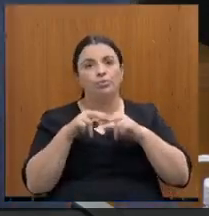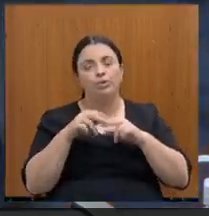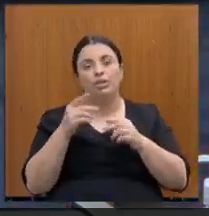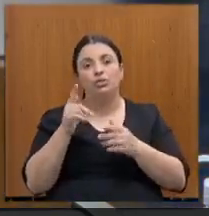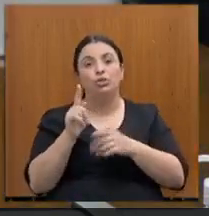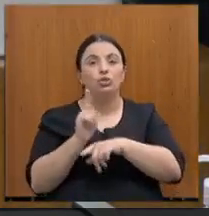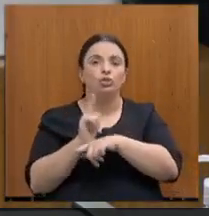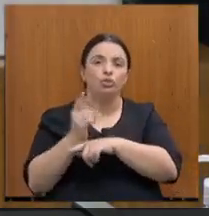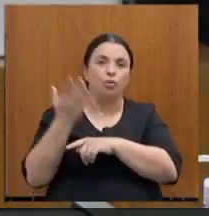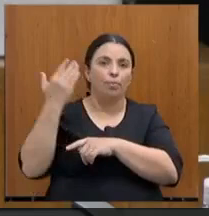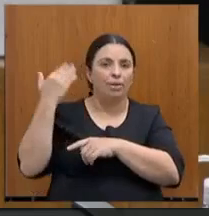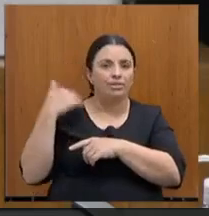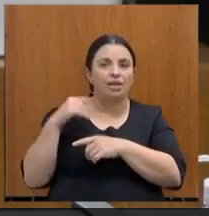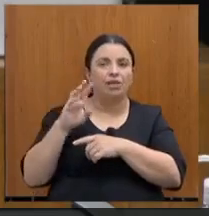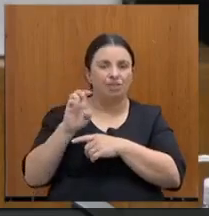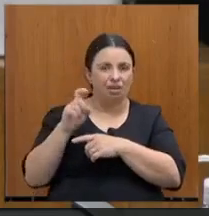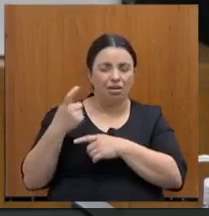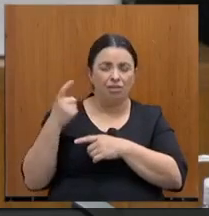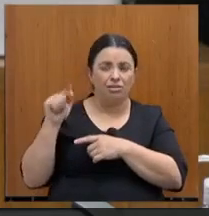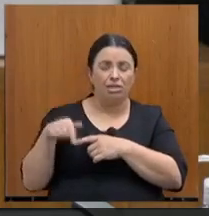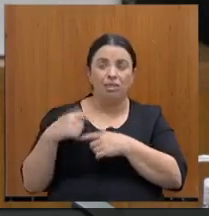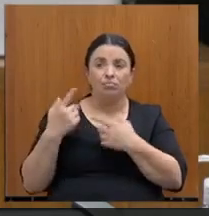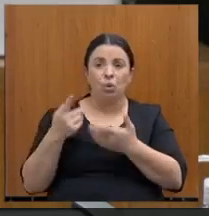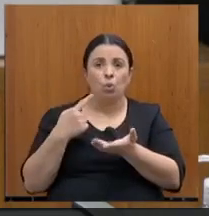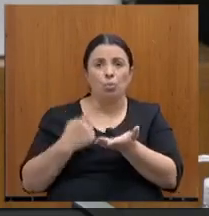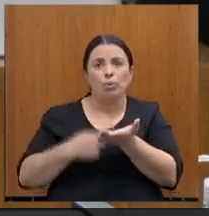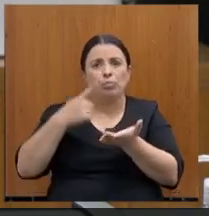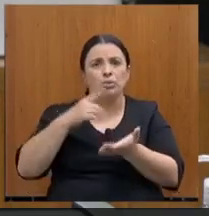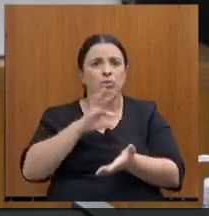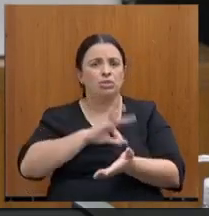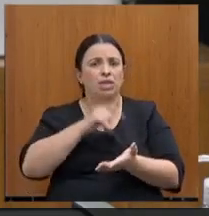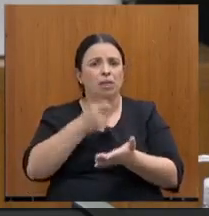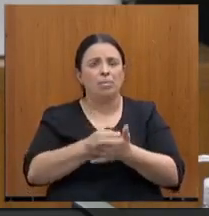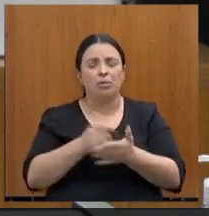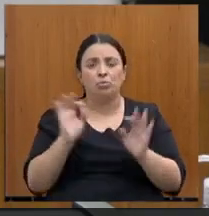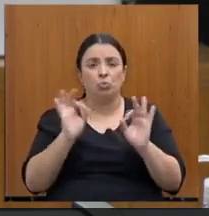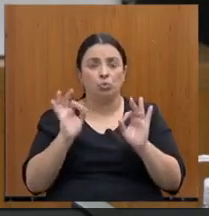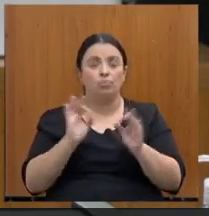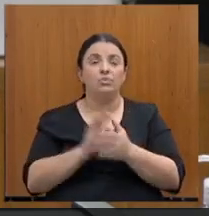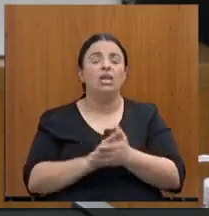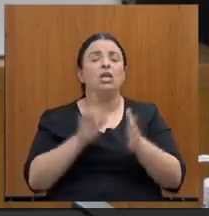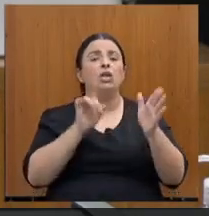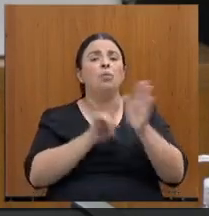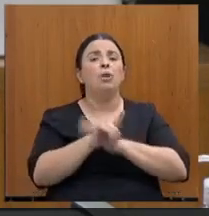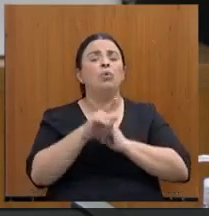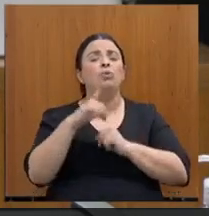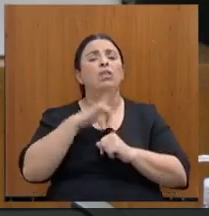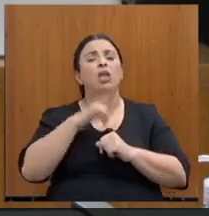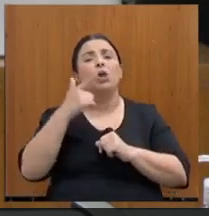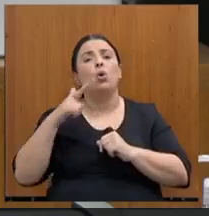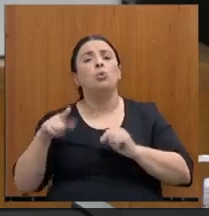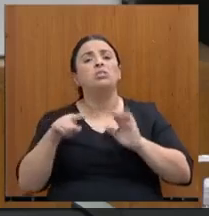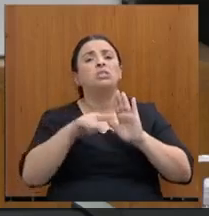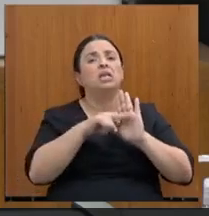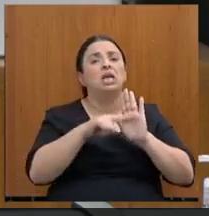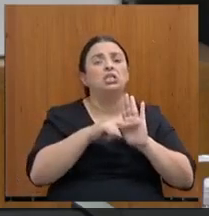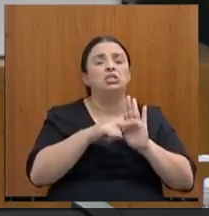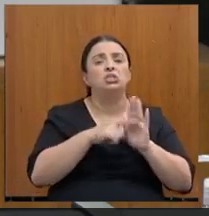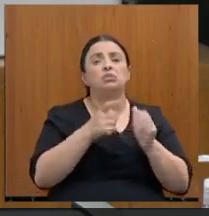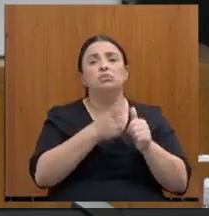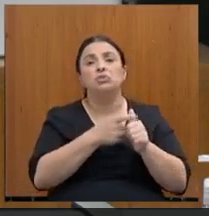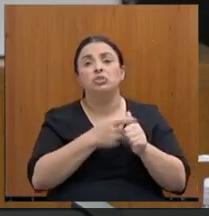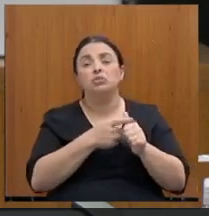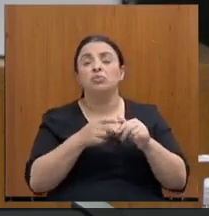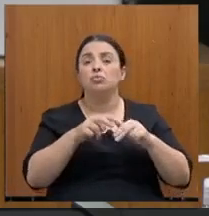relação aos salários. E a minha pergunta é, existem outros passivos que foram identificados, deixados, pelo